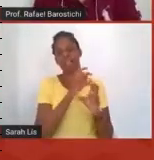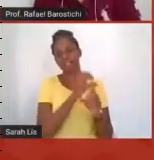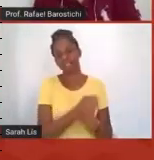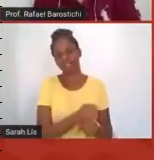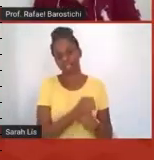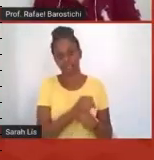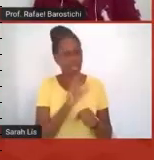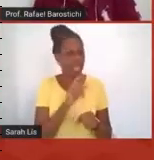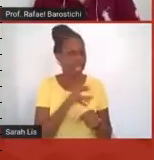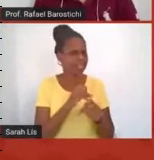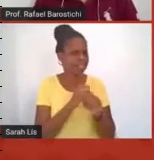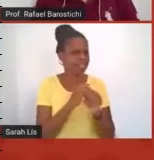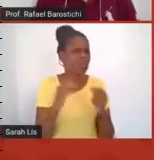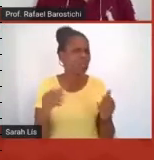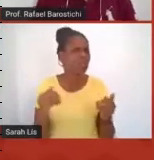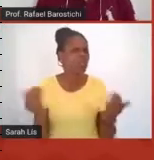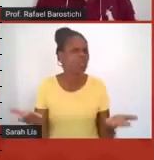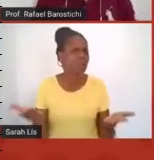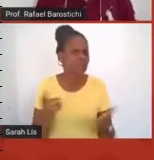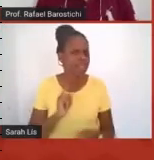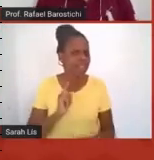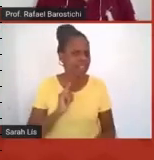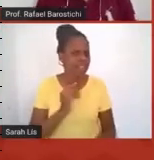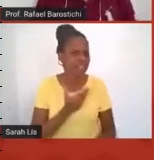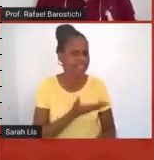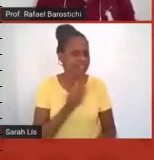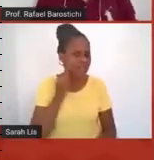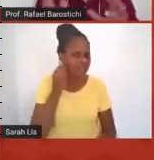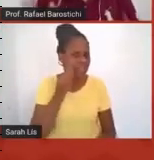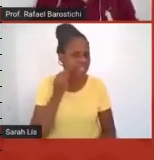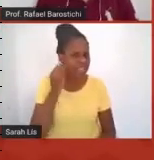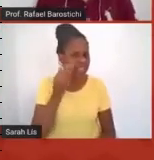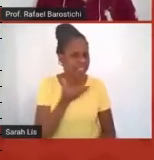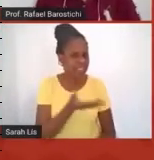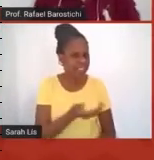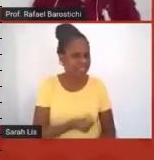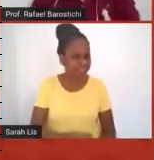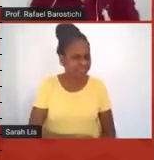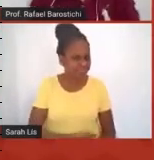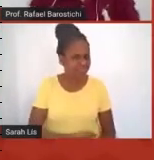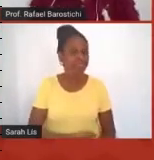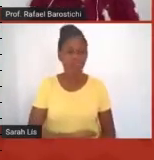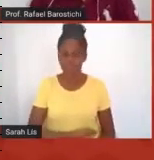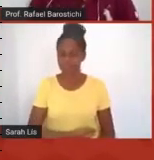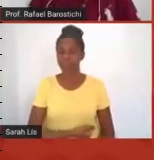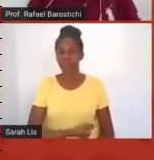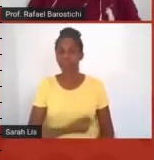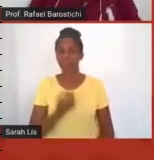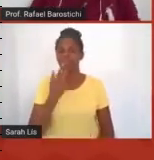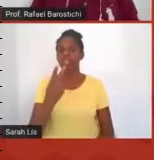que a gente, que a gente obteve com essa experiência. Então, aqui, falando de maneira mais global,